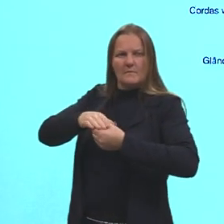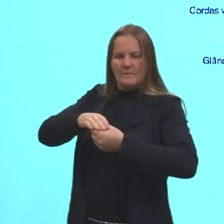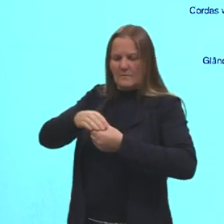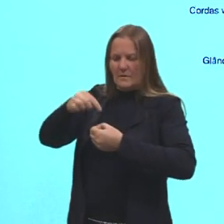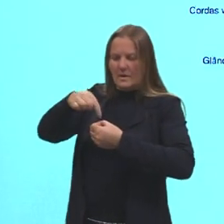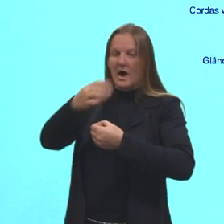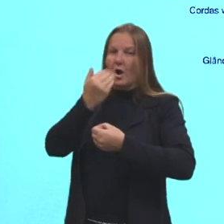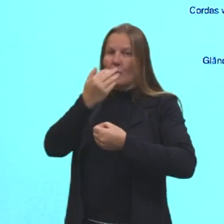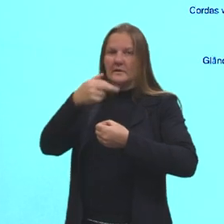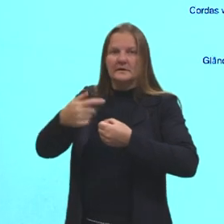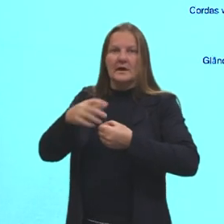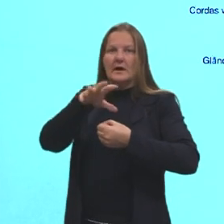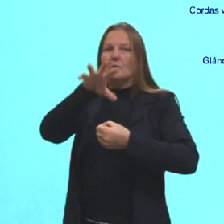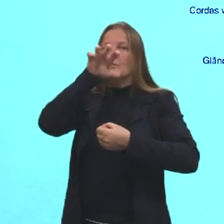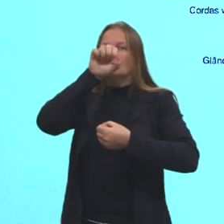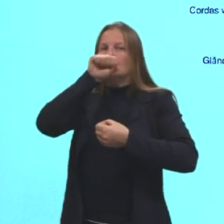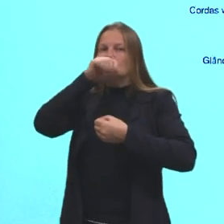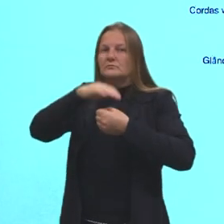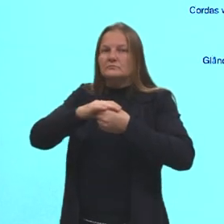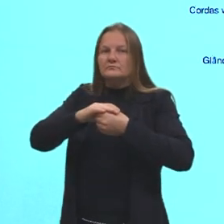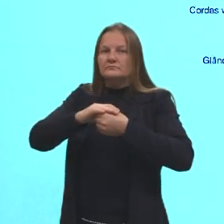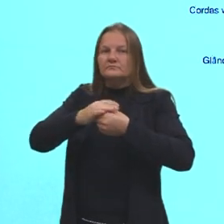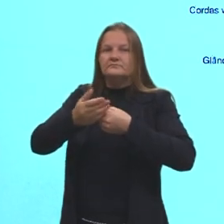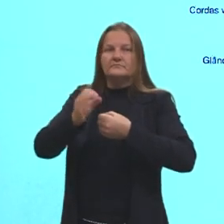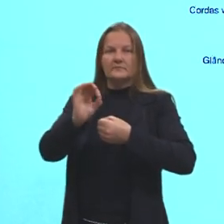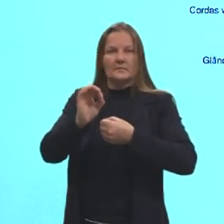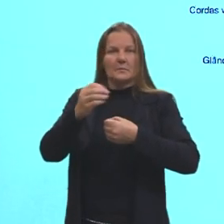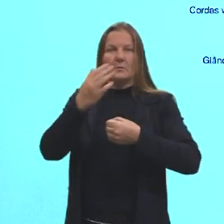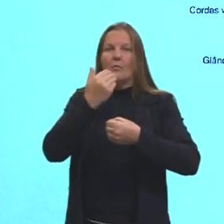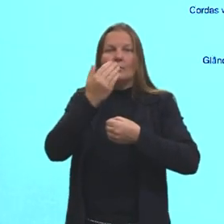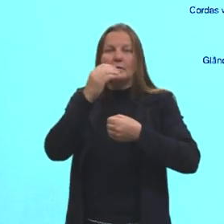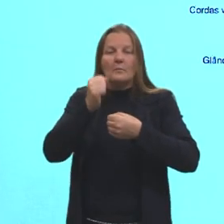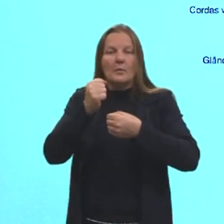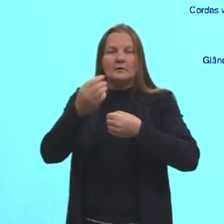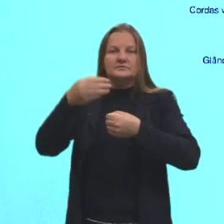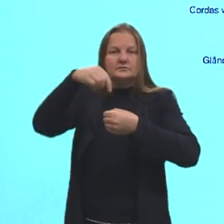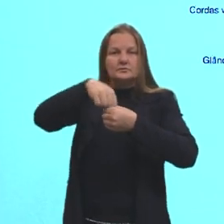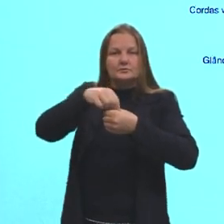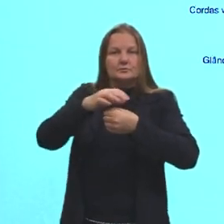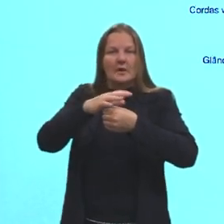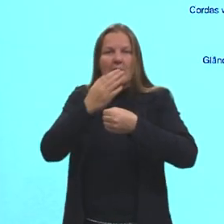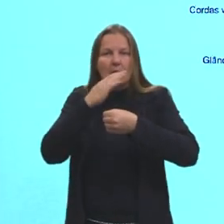entre aqui, para tentar, né, auxiliar, para que o alimento não entre na traqueia.